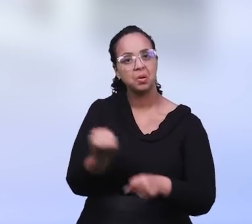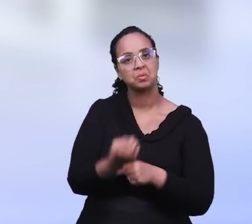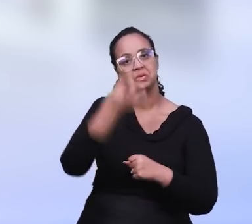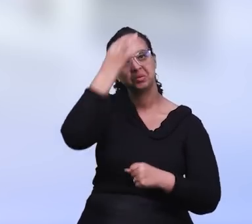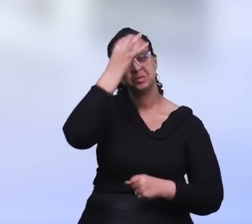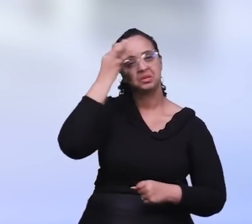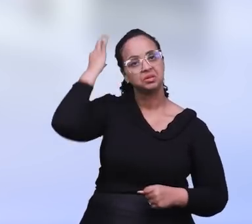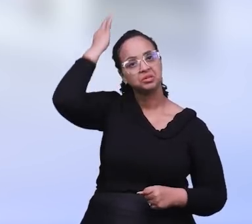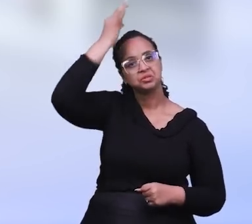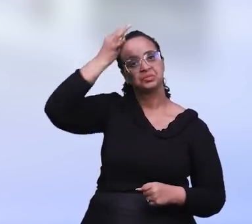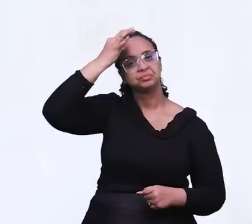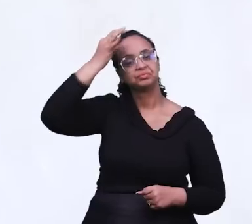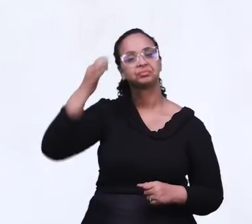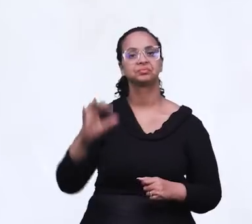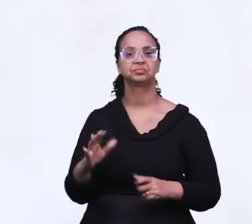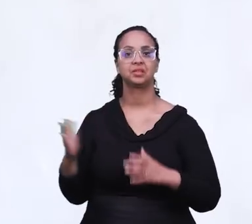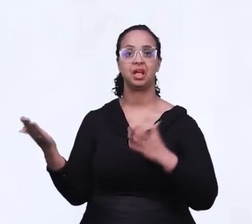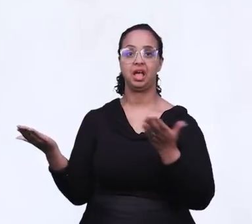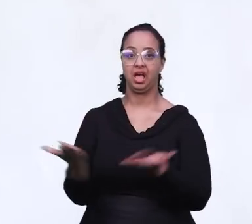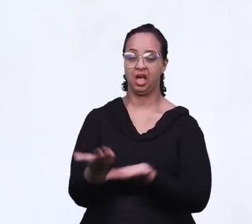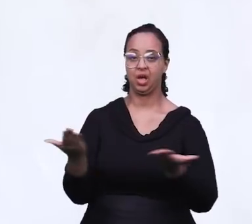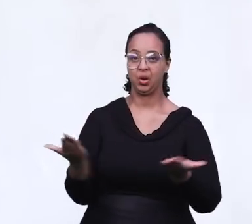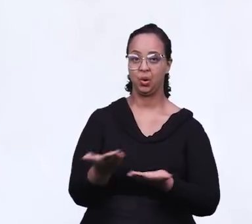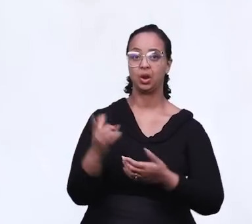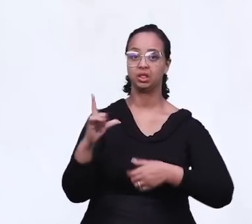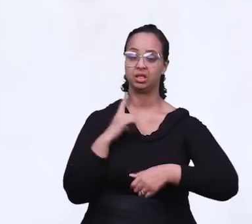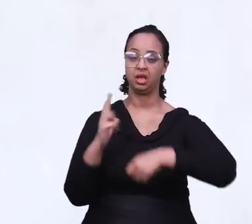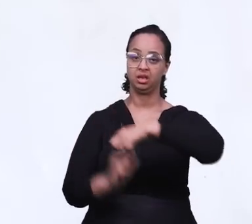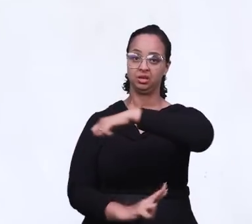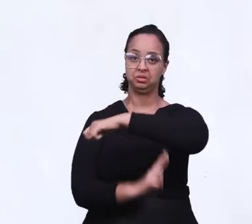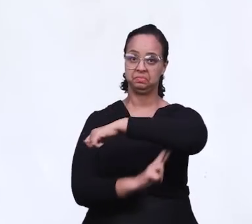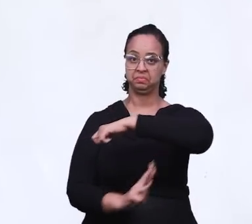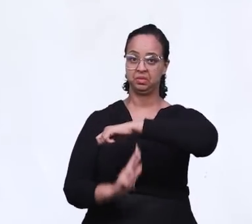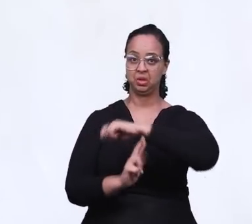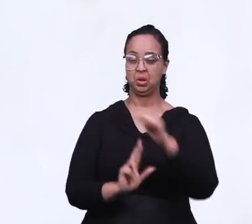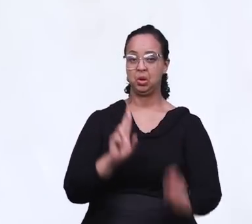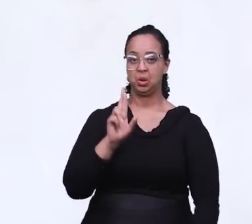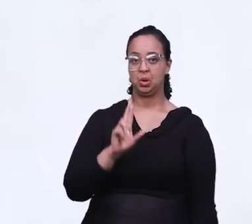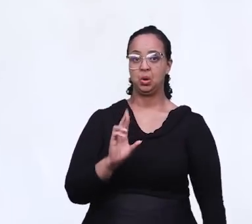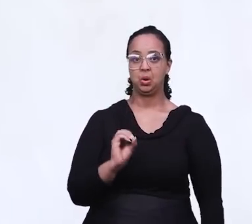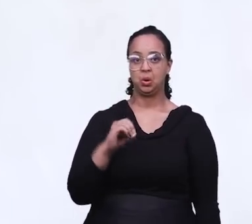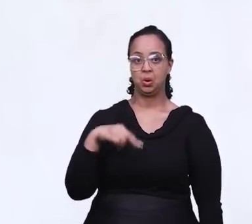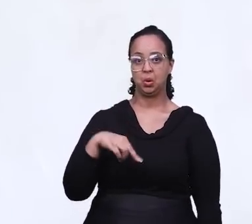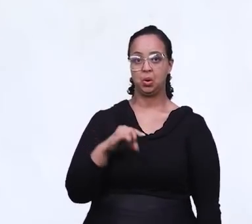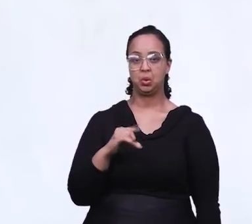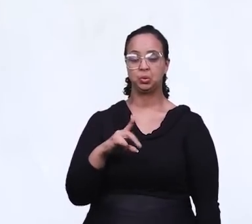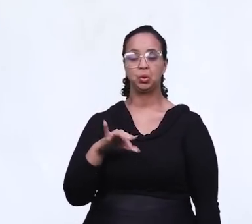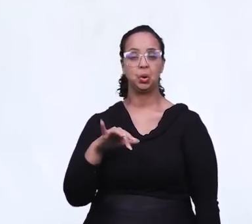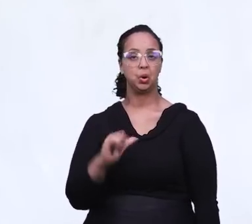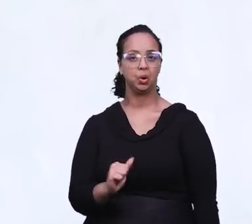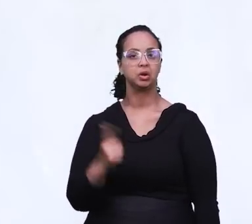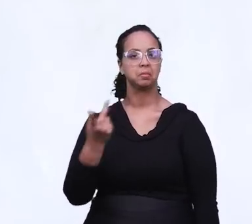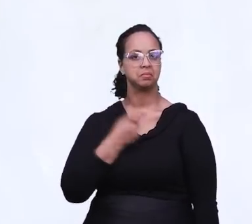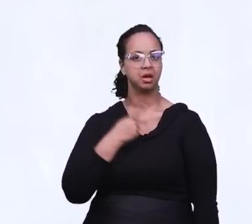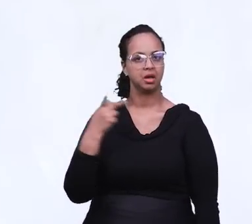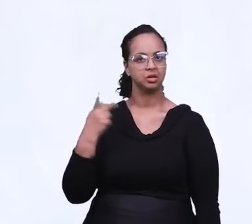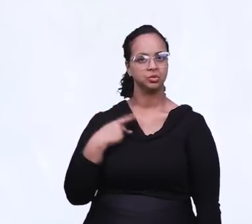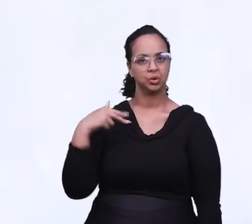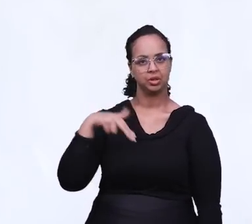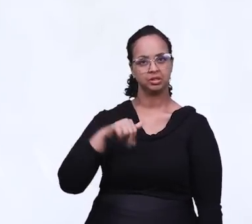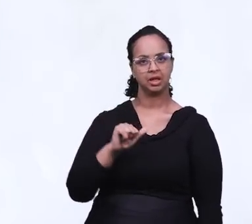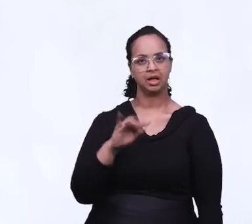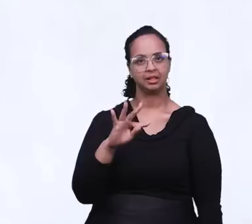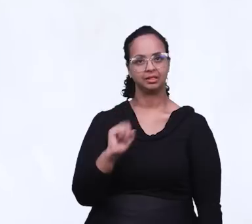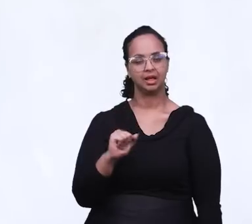Espírito Santo de Deus. Vamos agora para a Roldônia, onde quem vai nos contar tudo é o pastor Nathanael, lá na cidade de